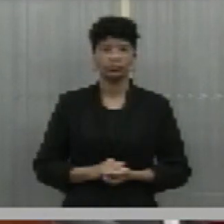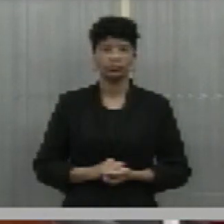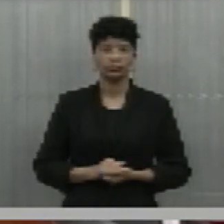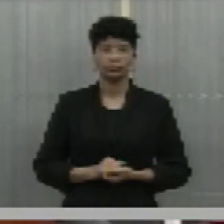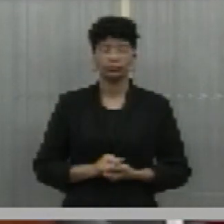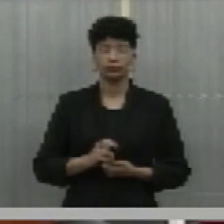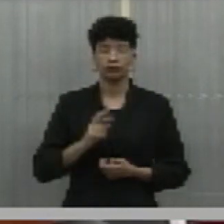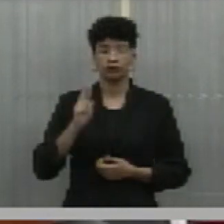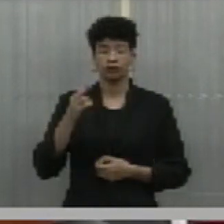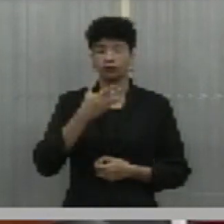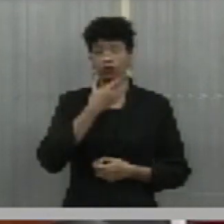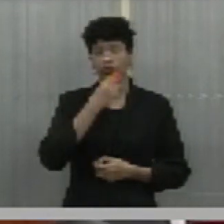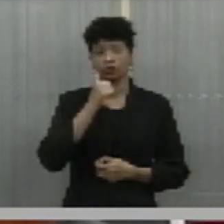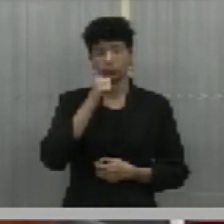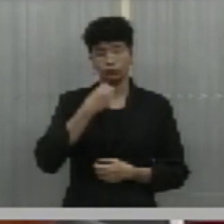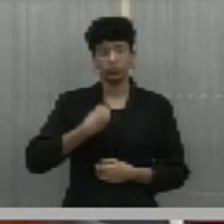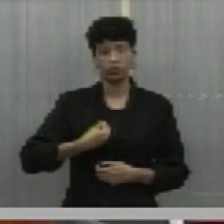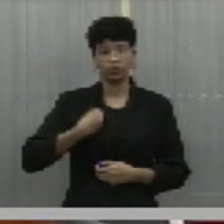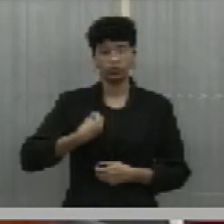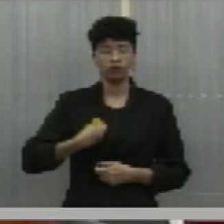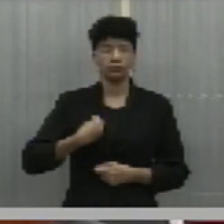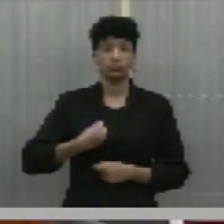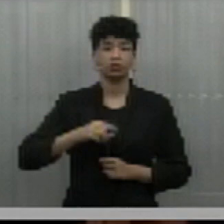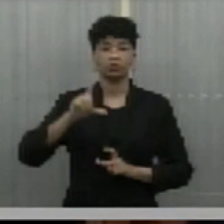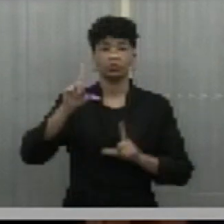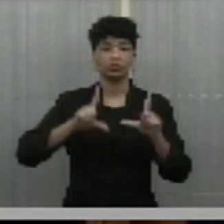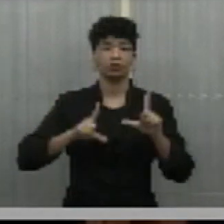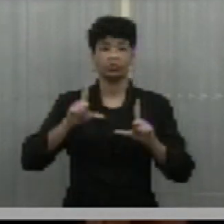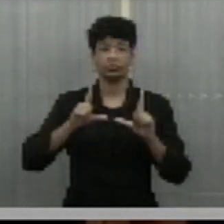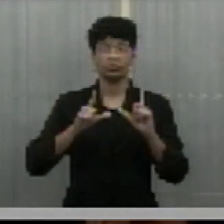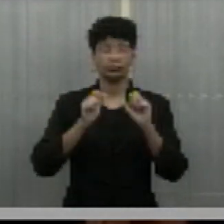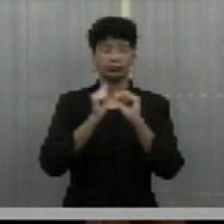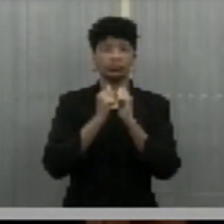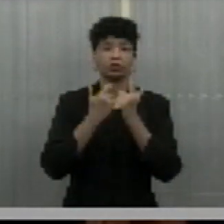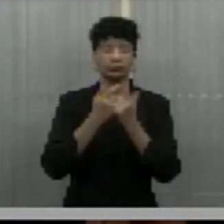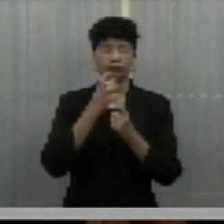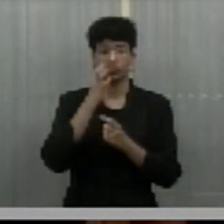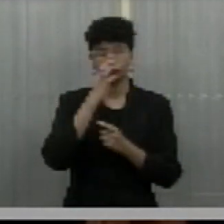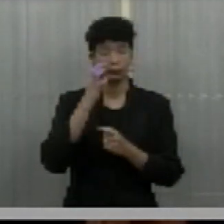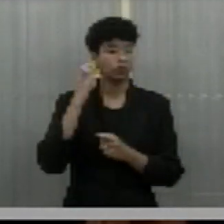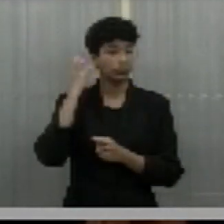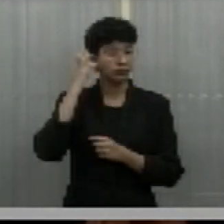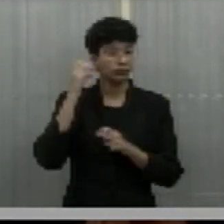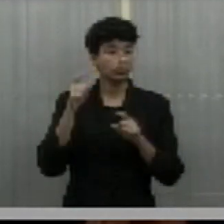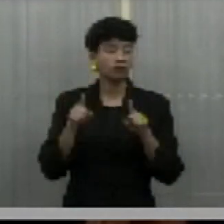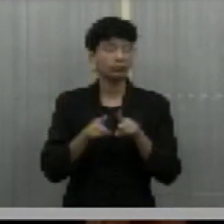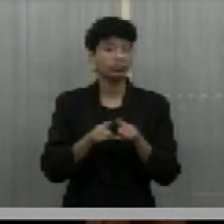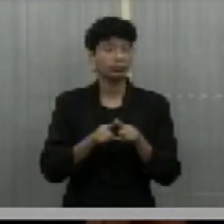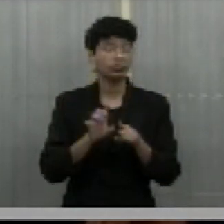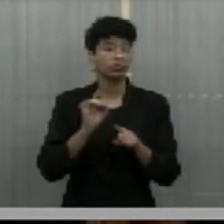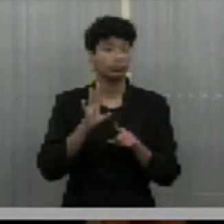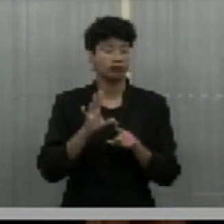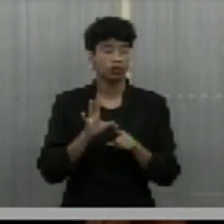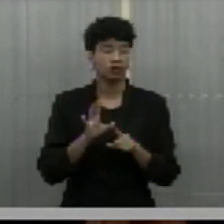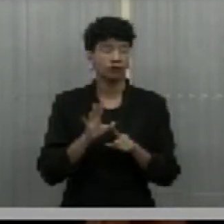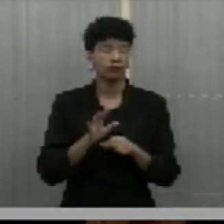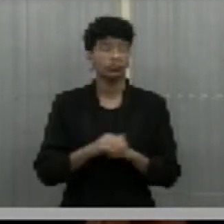e senhoras deputados presentes, telespectadores da TV Assembleia e da Assembleia. É só para